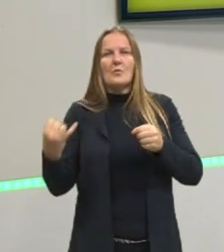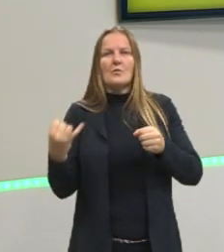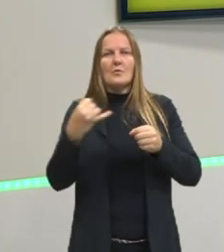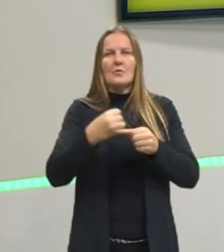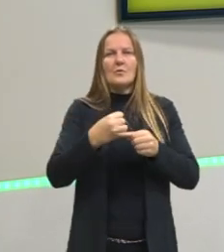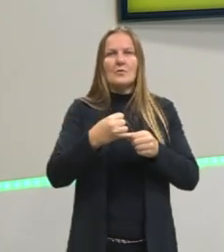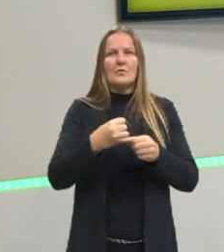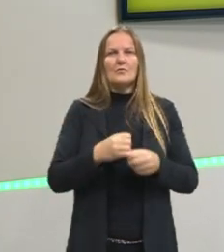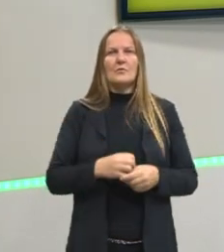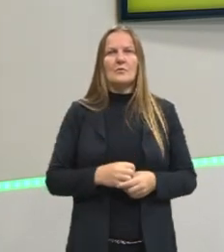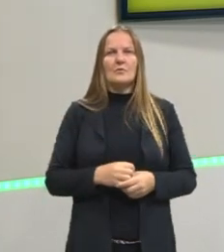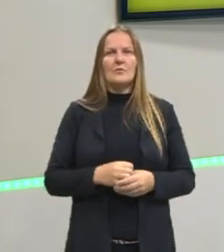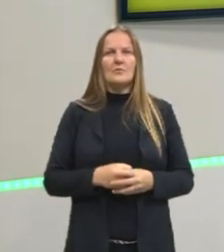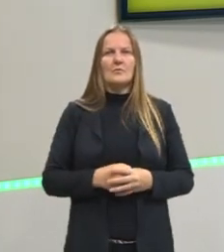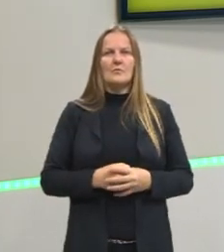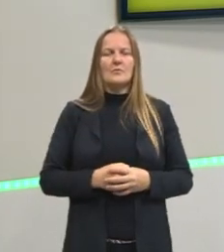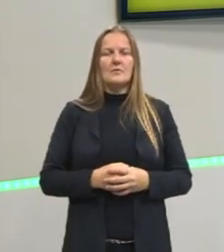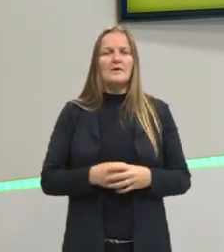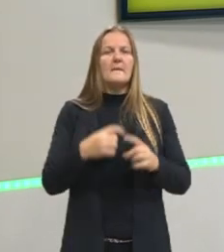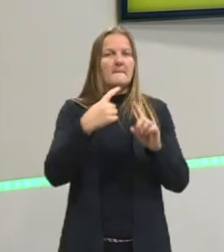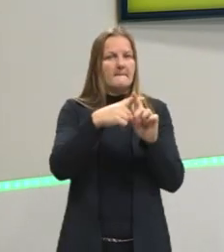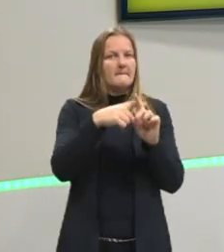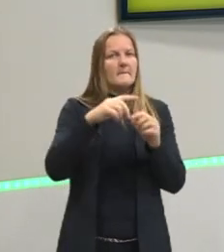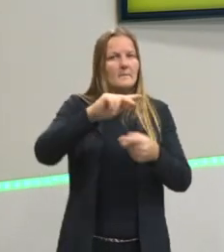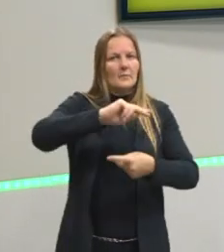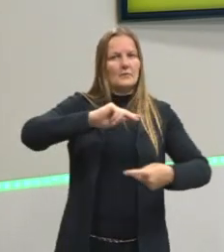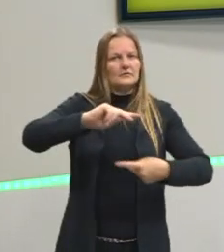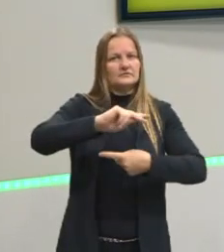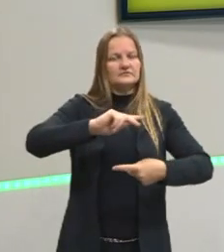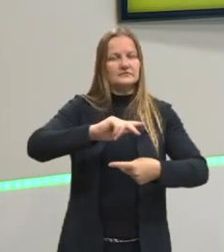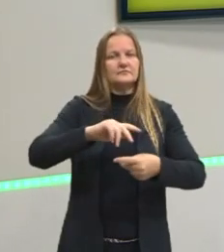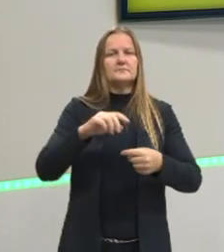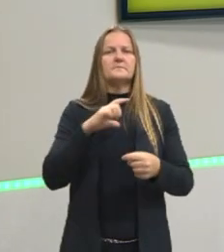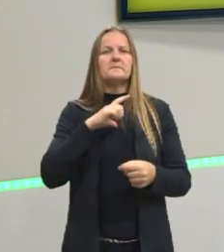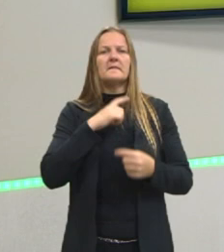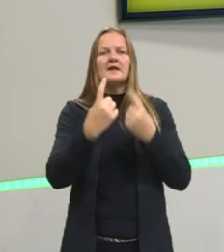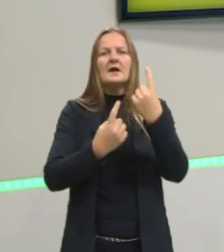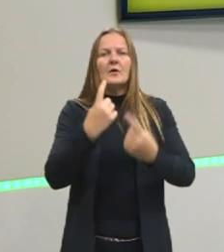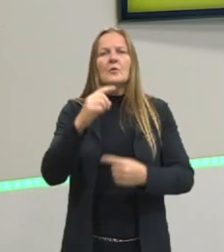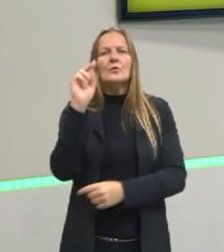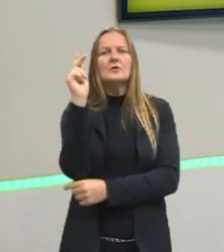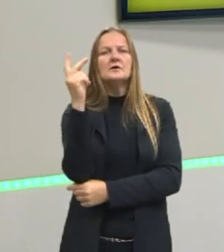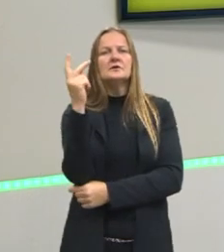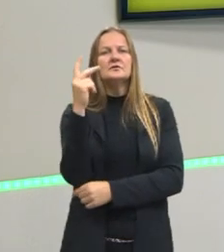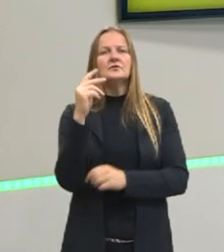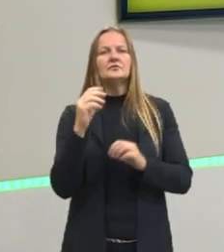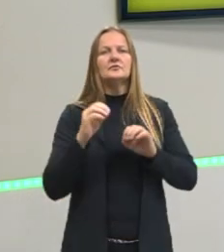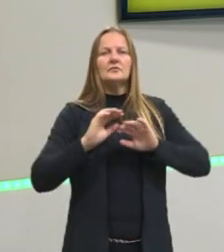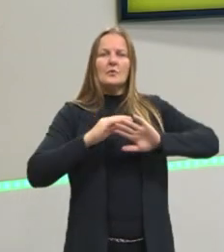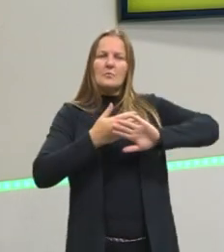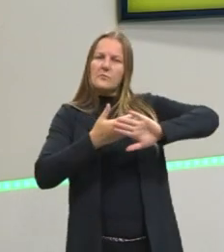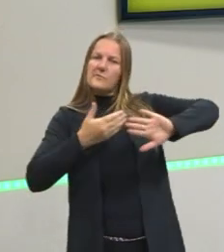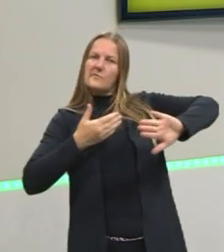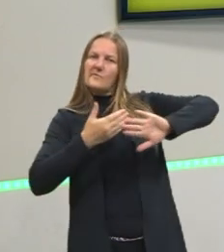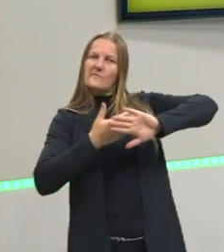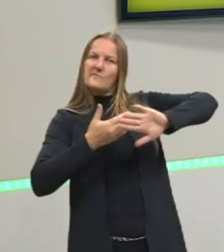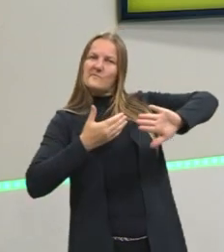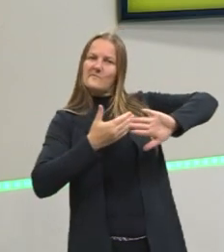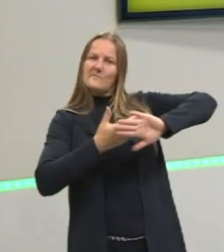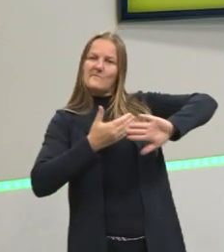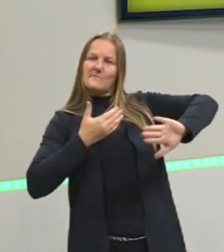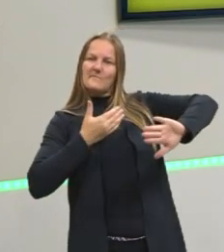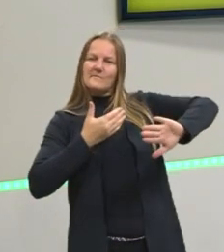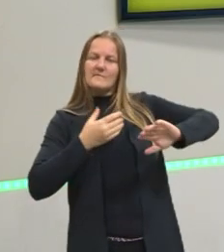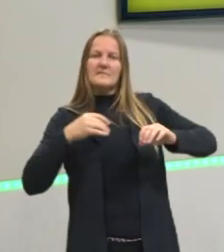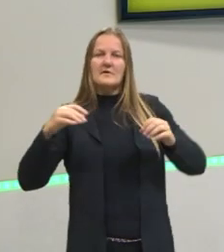que vai ser como se fosse o polo positivo. E as cargas parciais positivas do hidrogênio são repelidas e aí vão ser atraídas